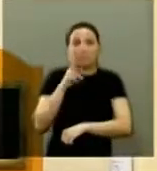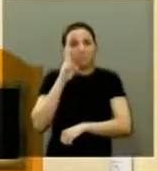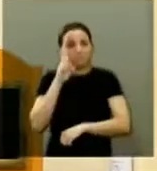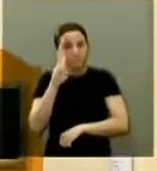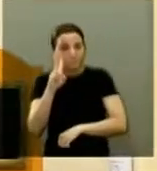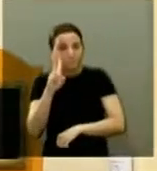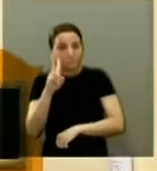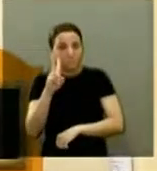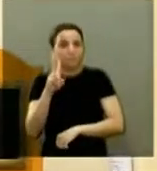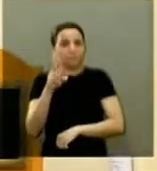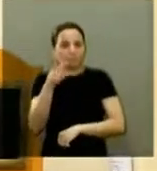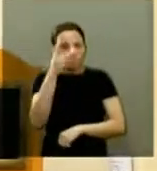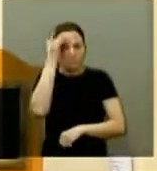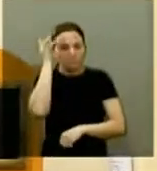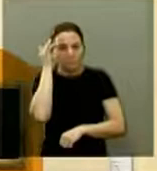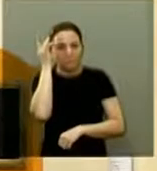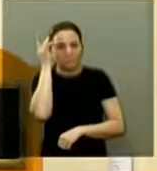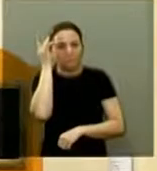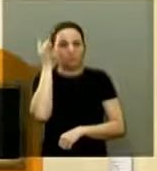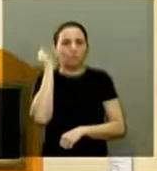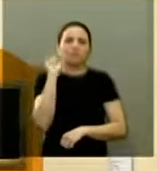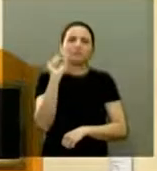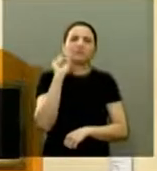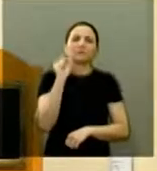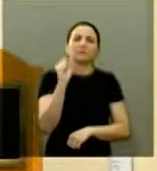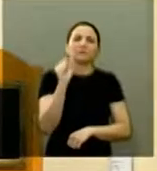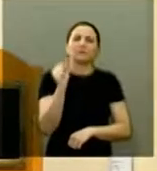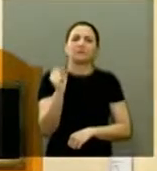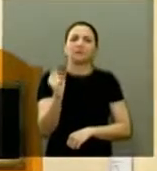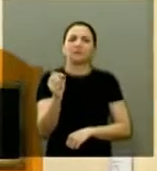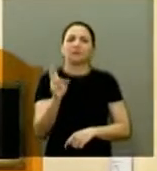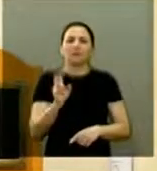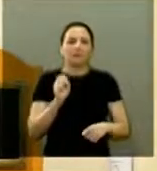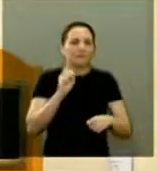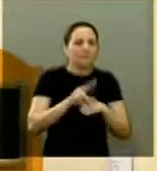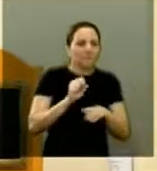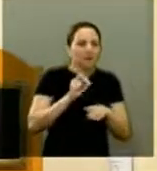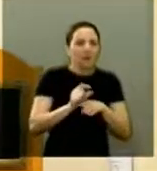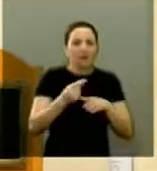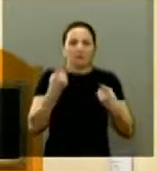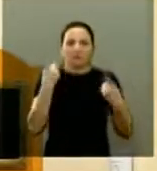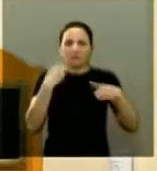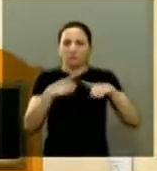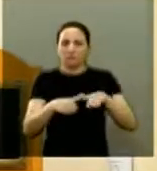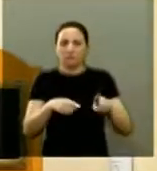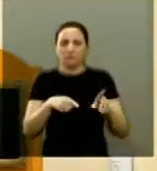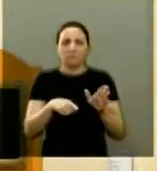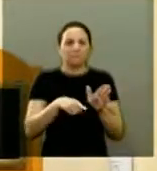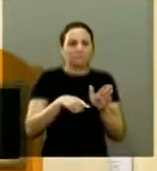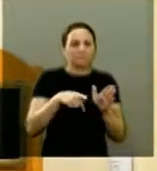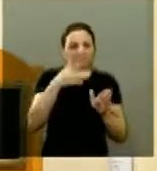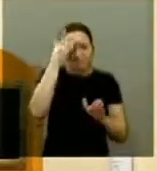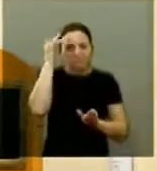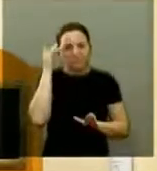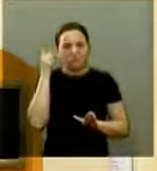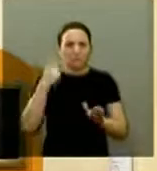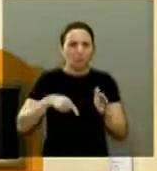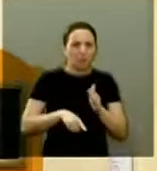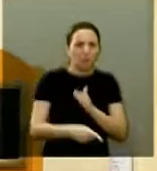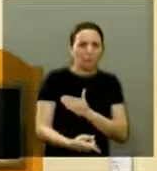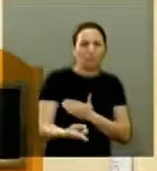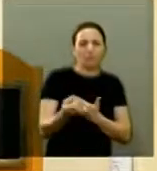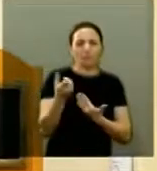muitas pessoas que não sabiam quais os cargos estavam em disputa nessas eleições, e muitas que faziam questão de declarar seu profundo